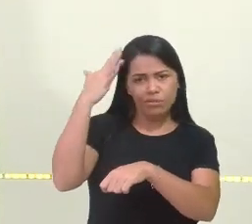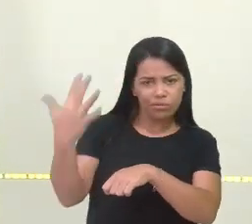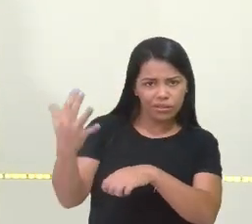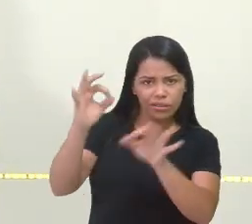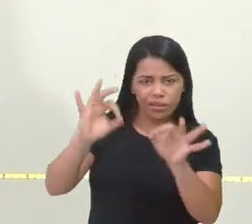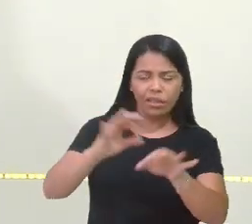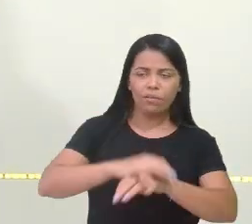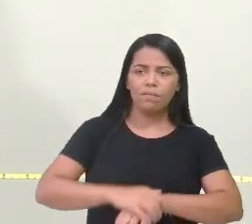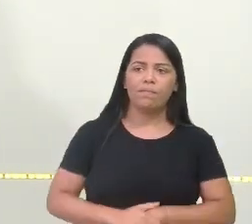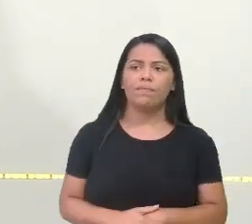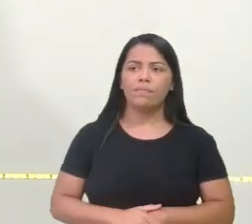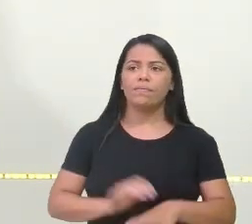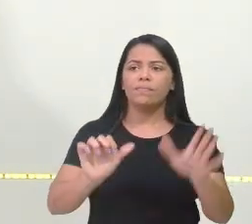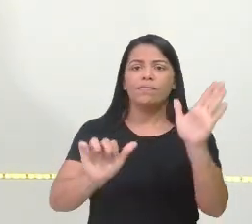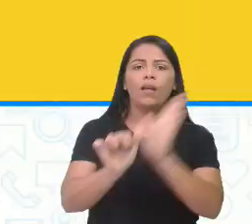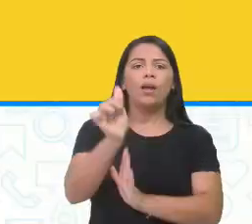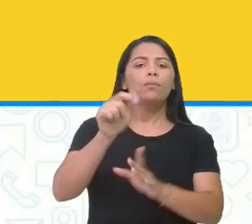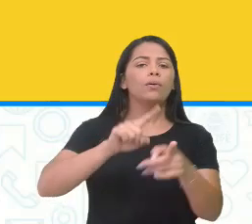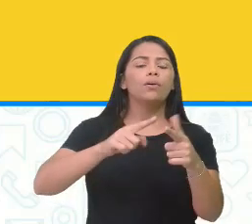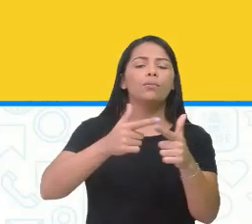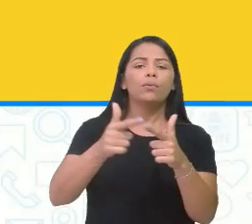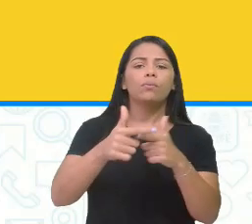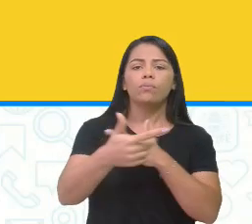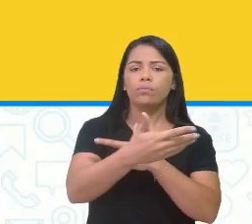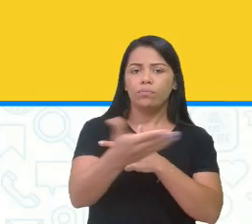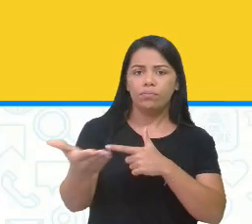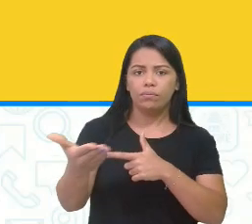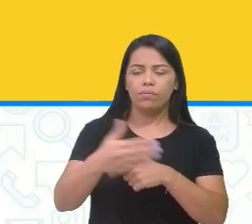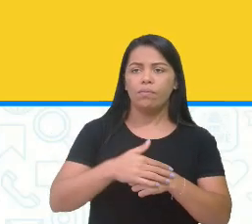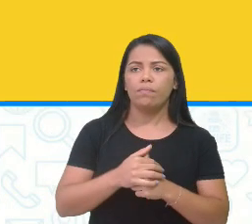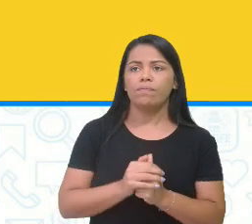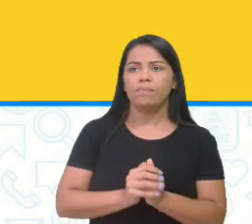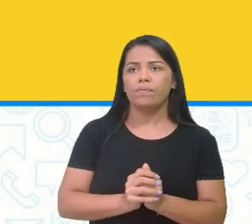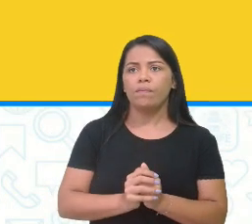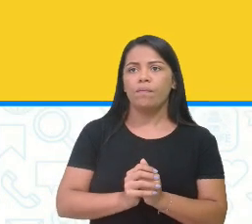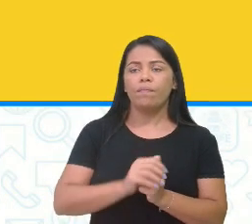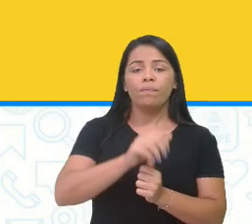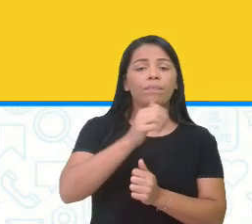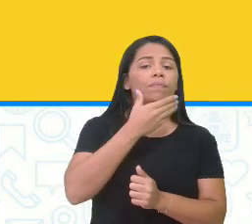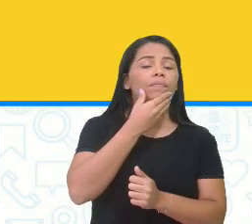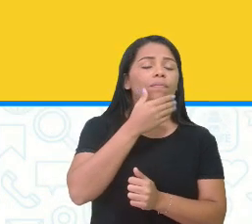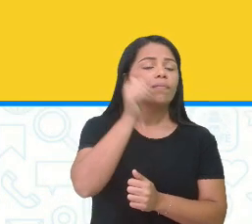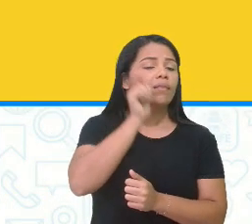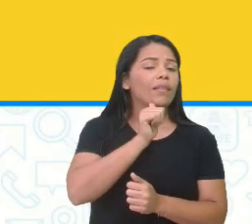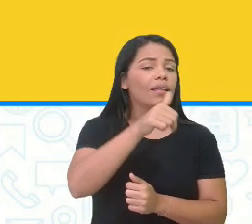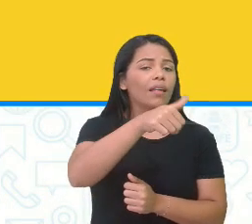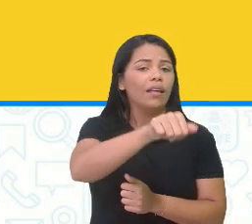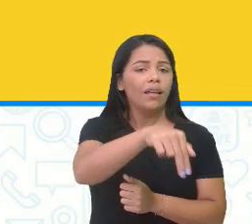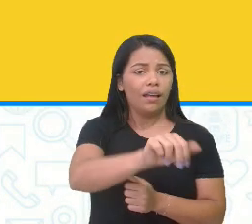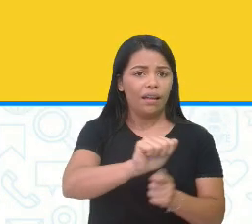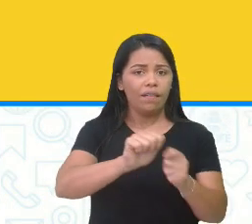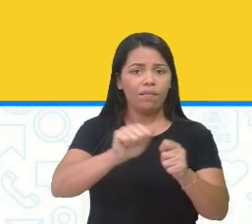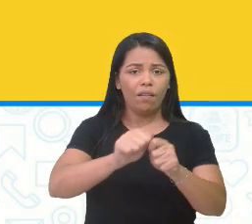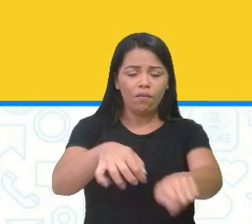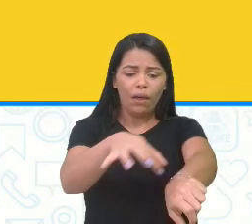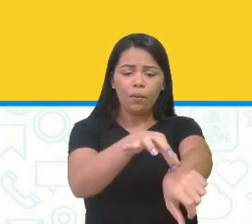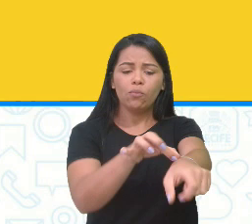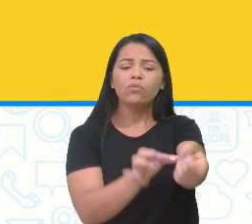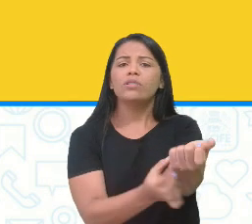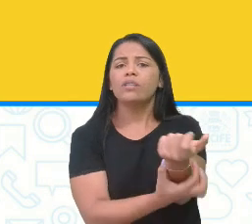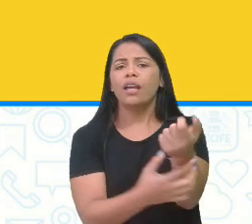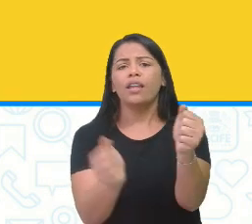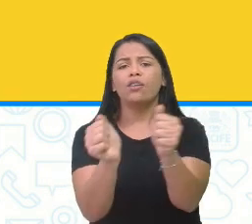Então, vamos lá. Primeiro probleminha aí pra vocês. Ana confecciona pulseiras com a sua irmã.